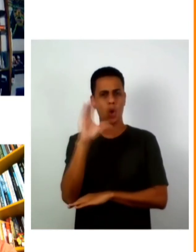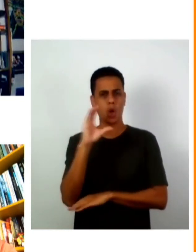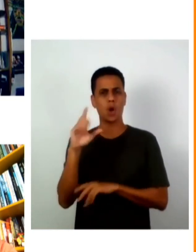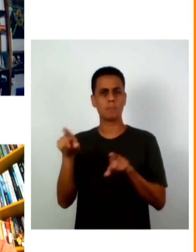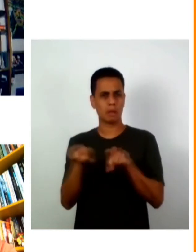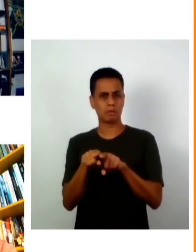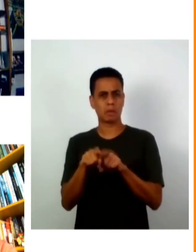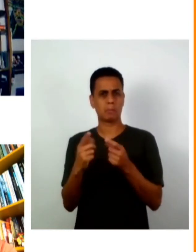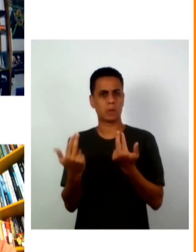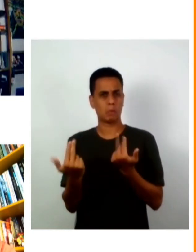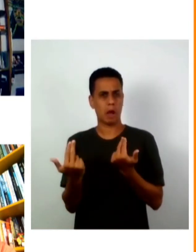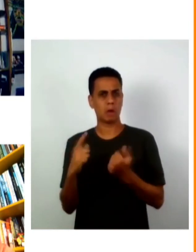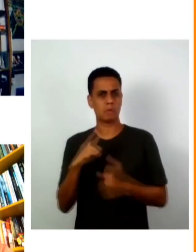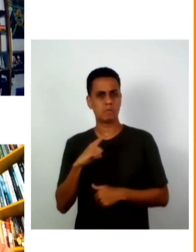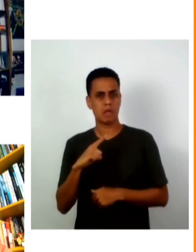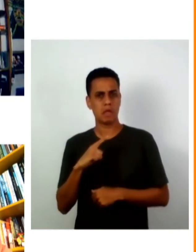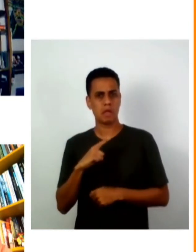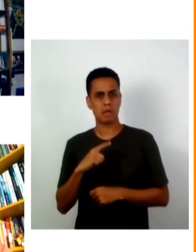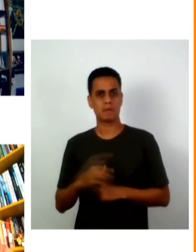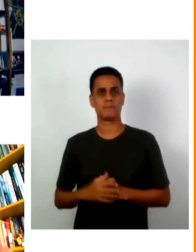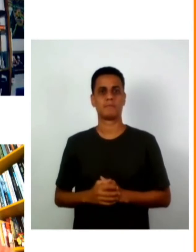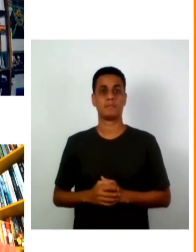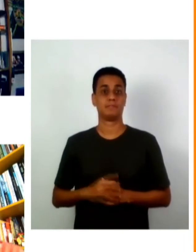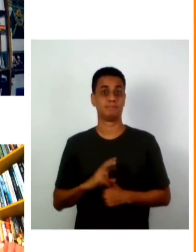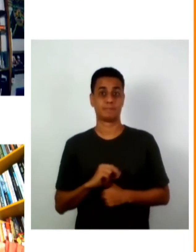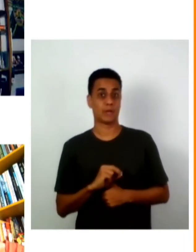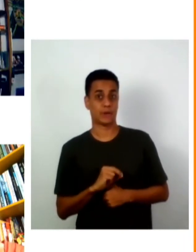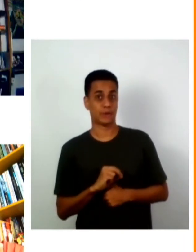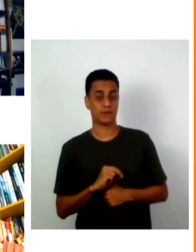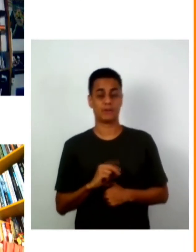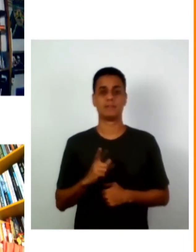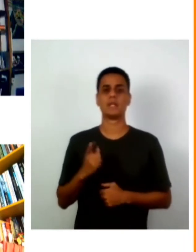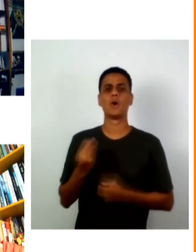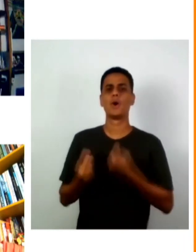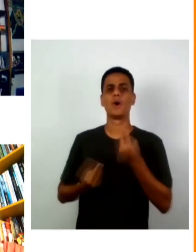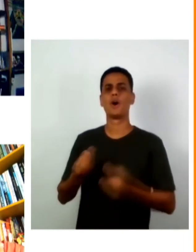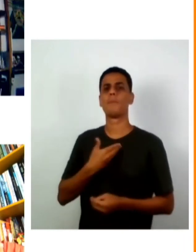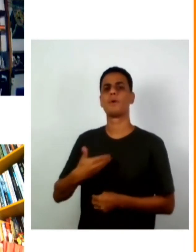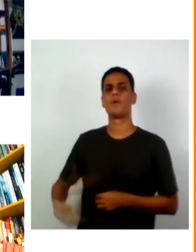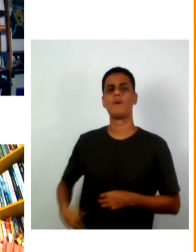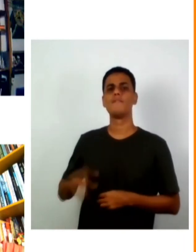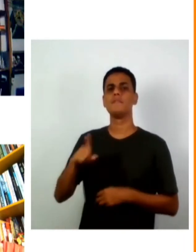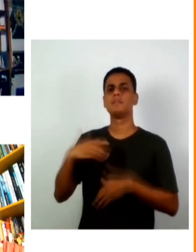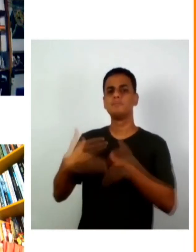sentido e como o estado tem se organizado em relação a isso